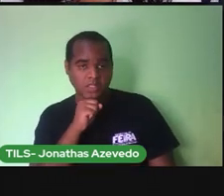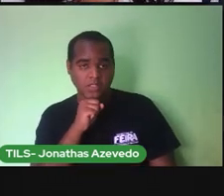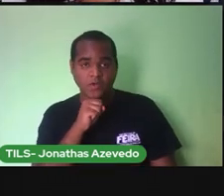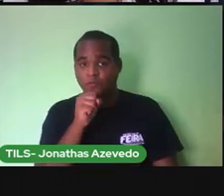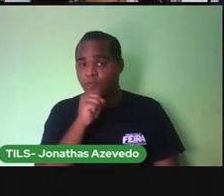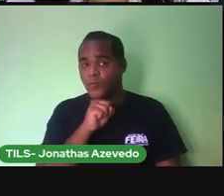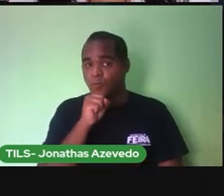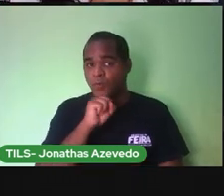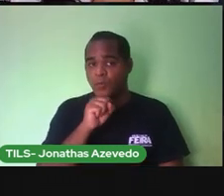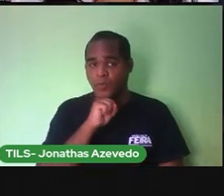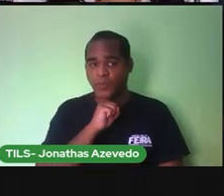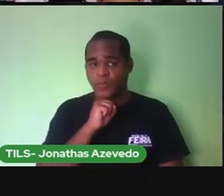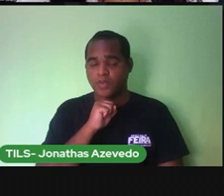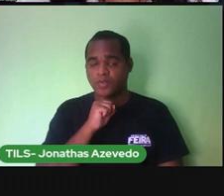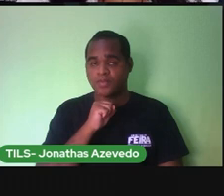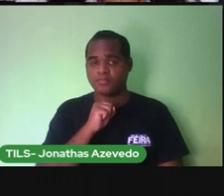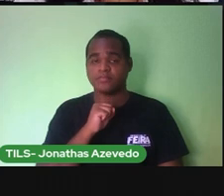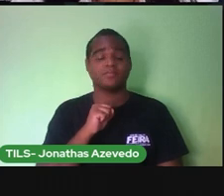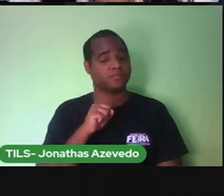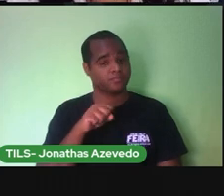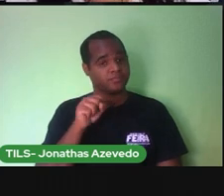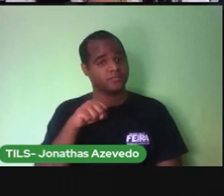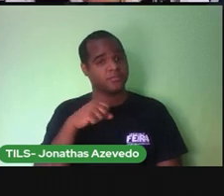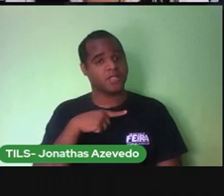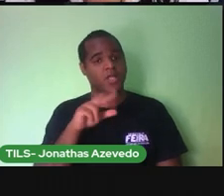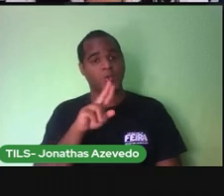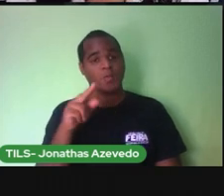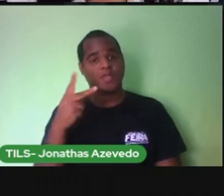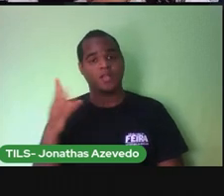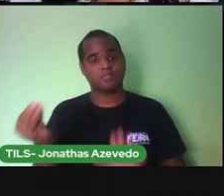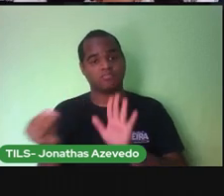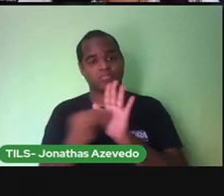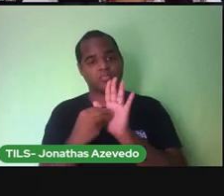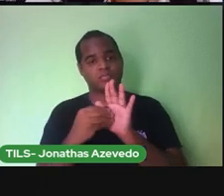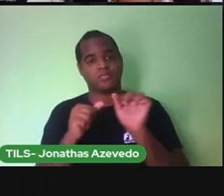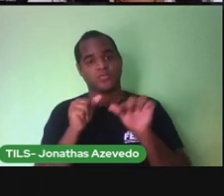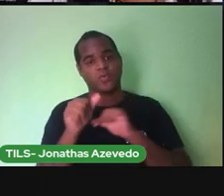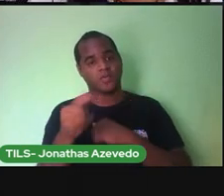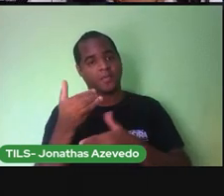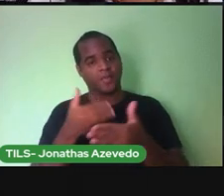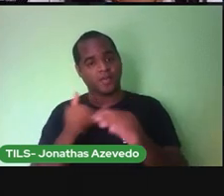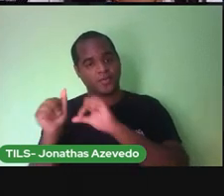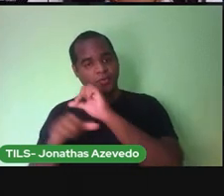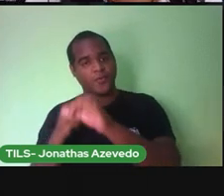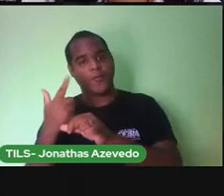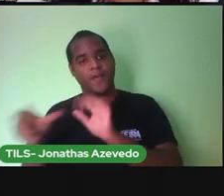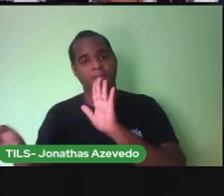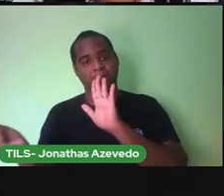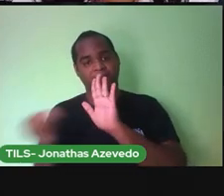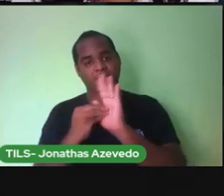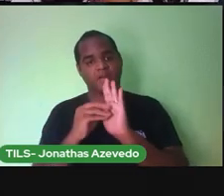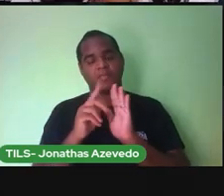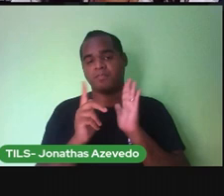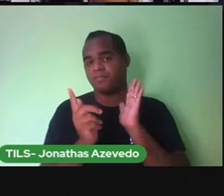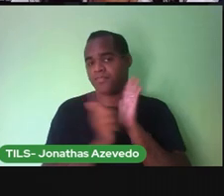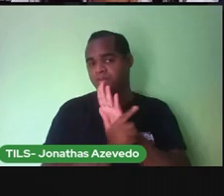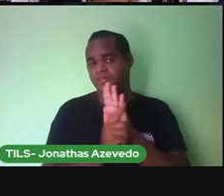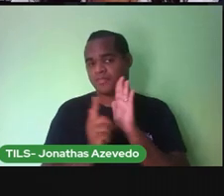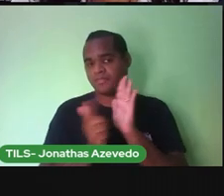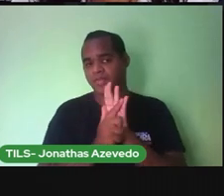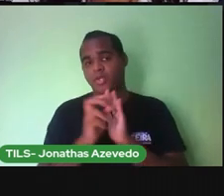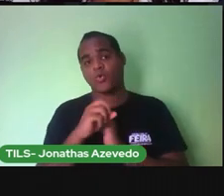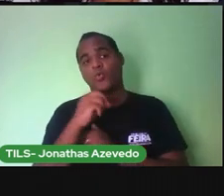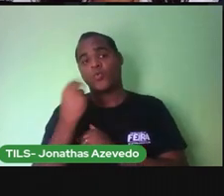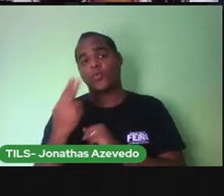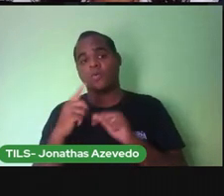avós e esses nomes você vai transferir eles para o papel o caderno ou